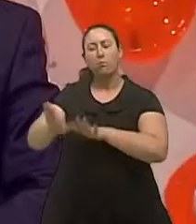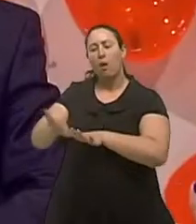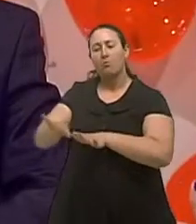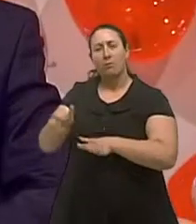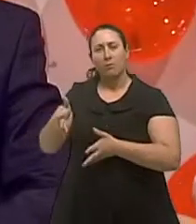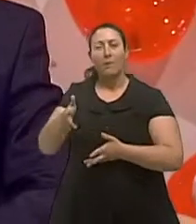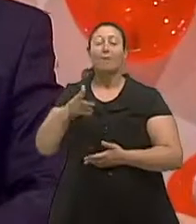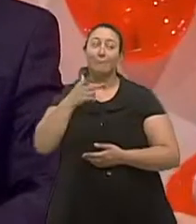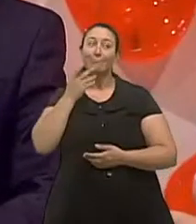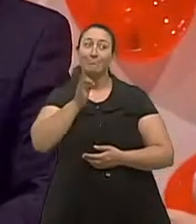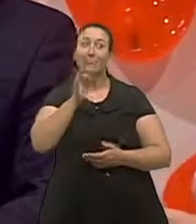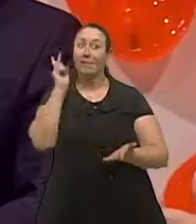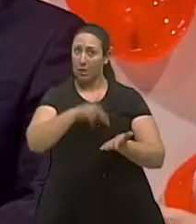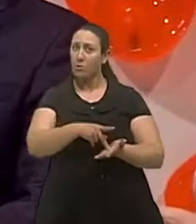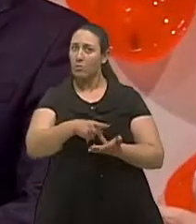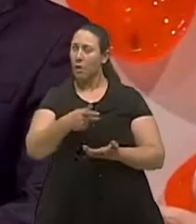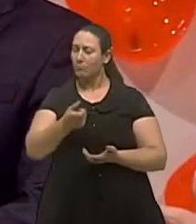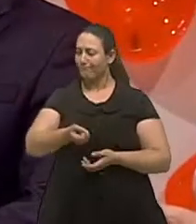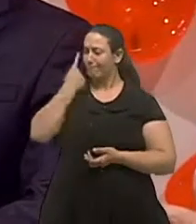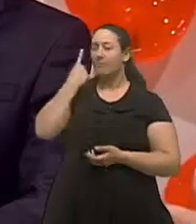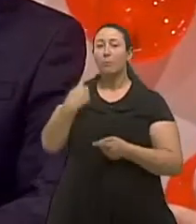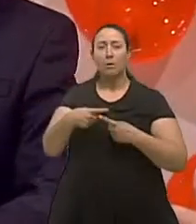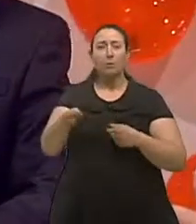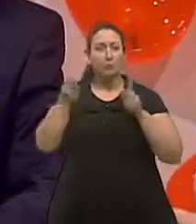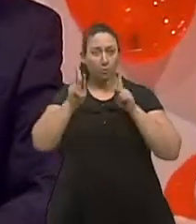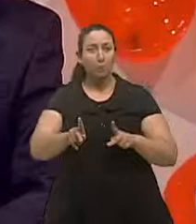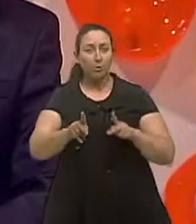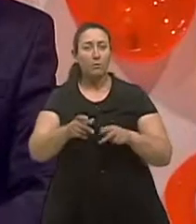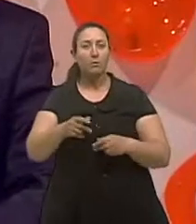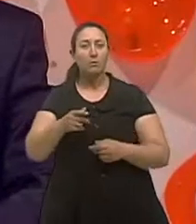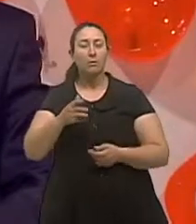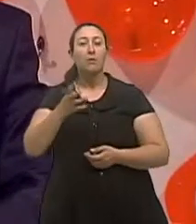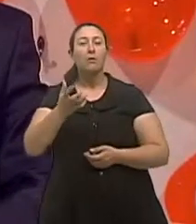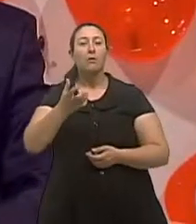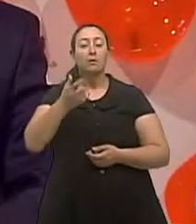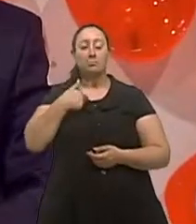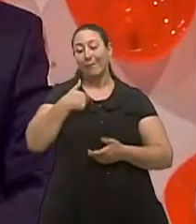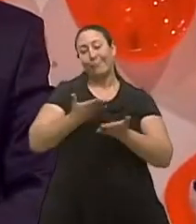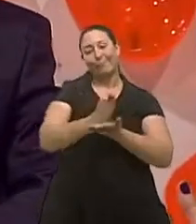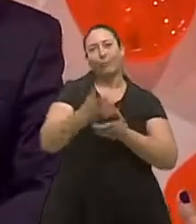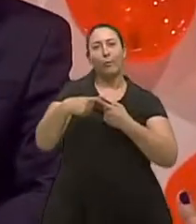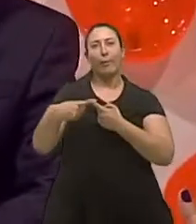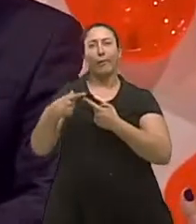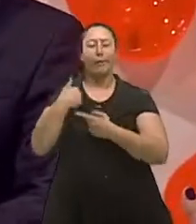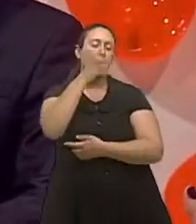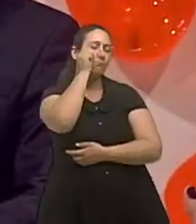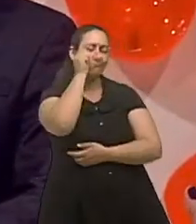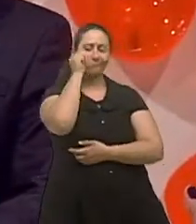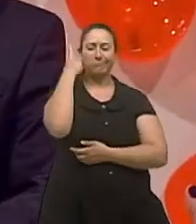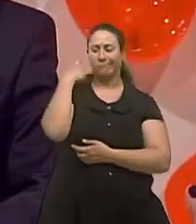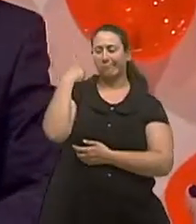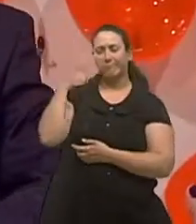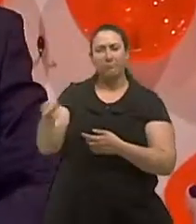isso é assustador na verdade a pessoa que está do lado ela não ela sofre também pela questão do barulho que isso interfere no sono dela certo mas